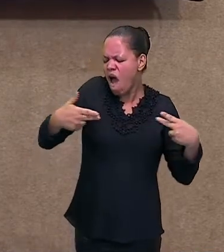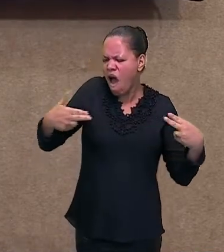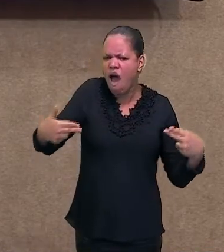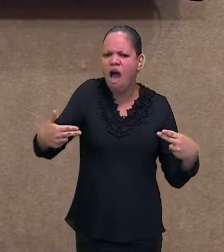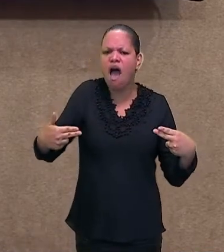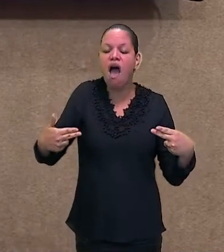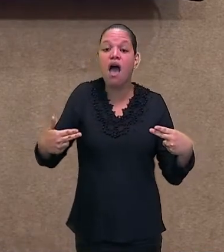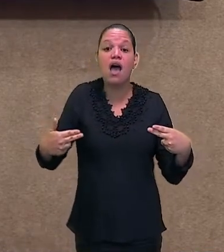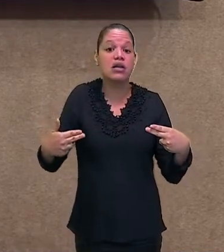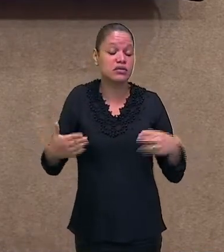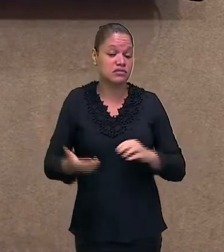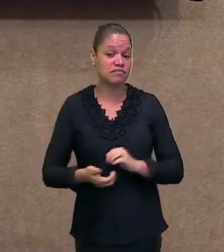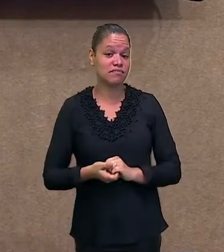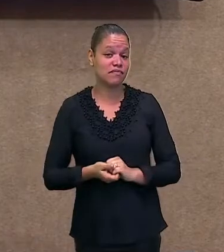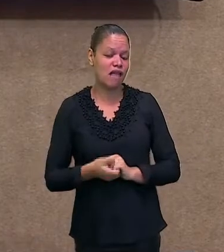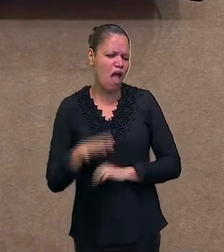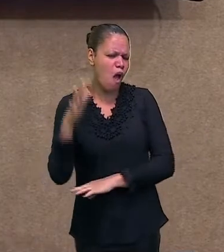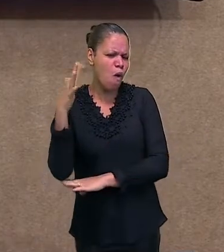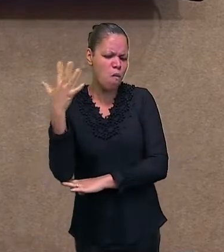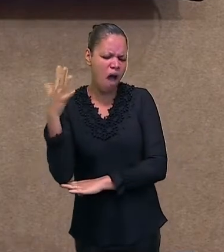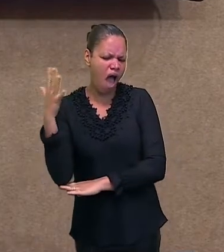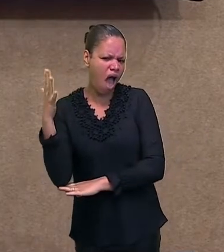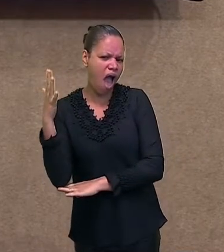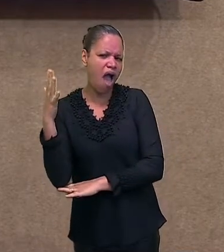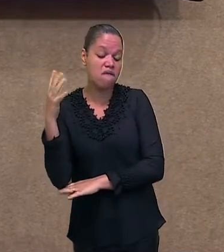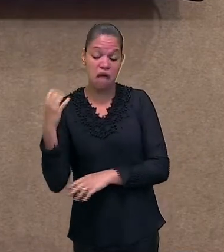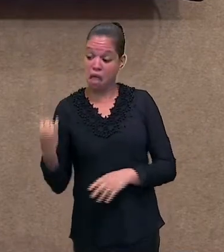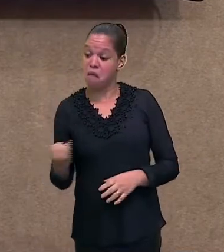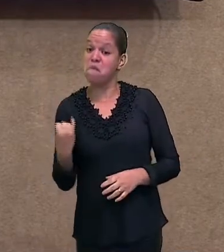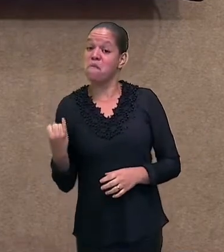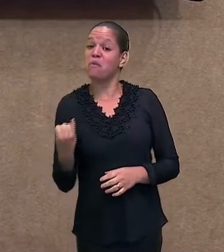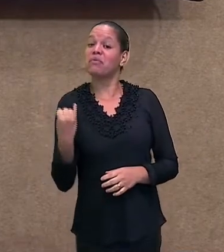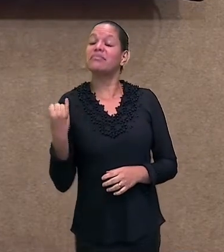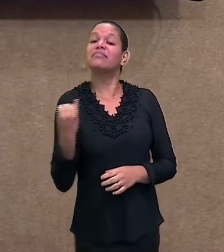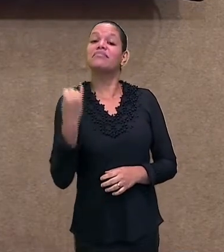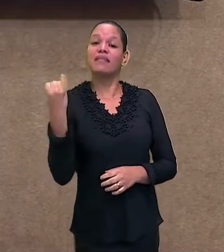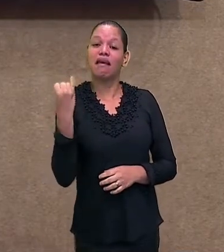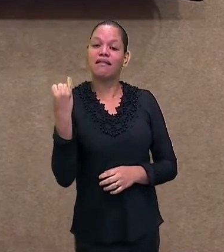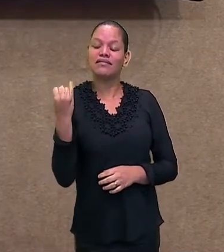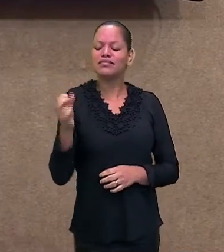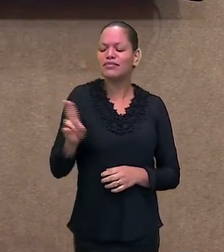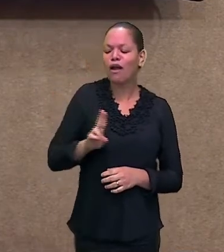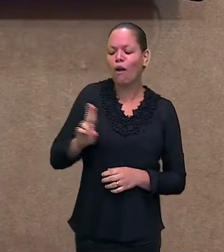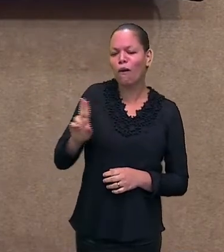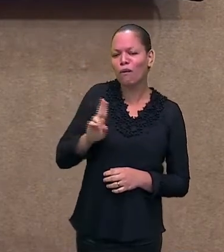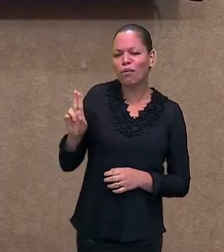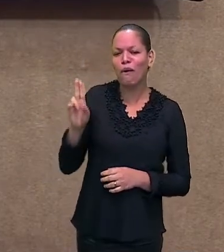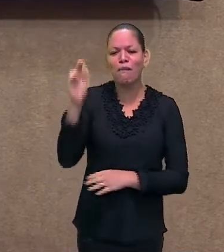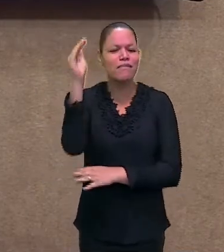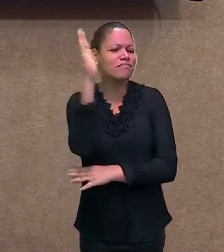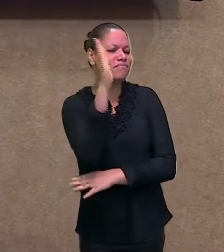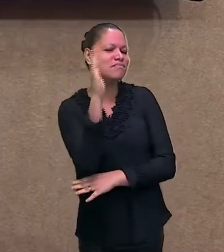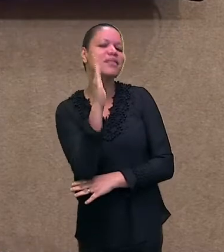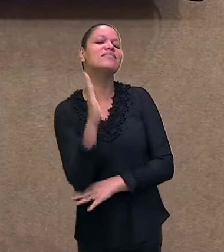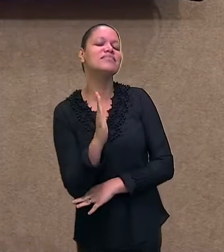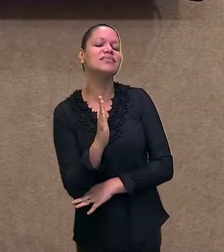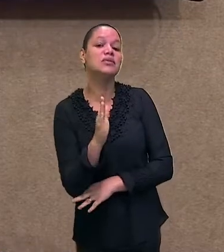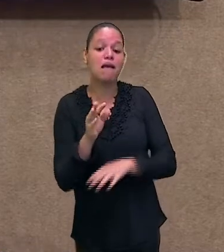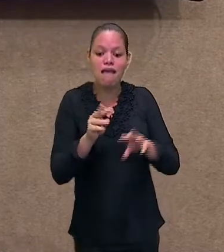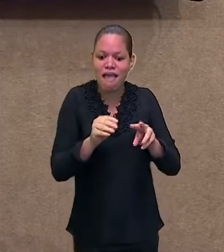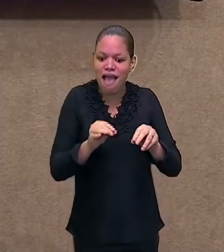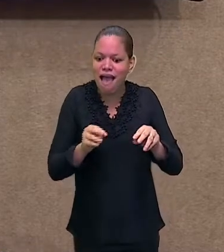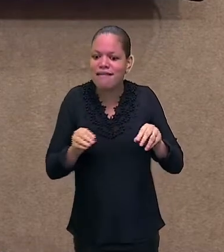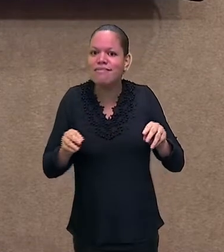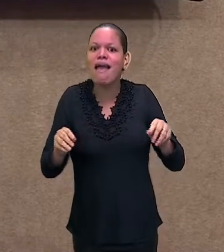por ser uma árvore muito popular com esse nome, pau-brasil, Nossa terra recebeu esse